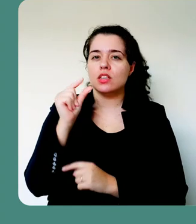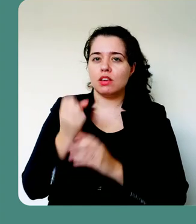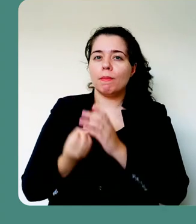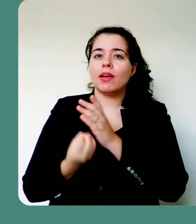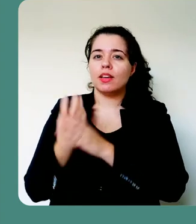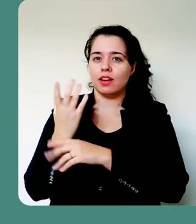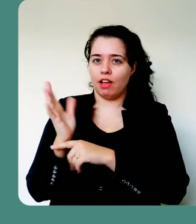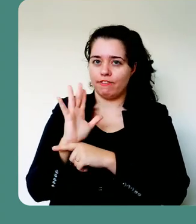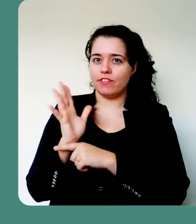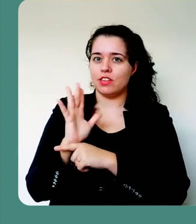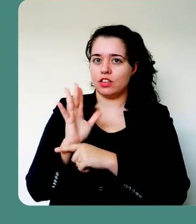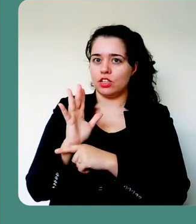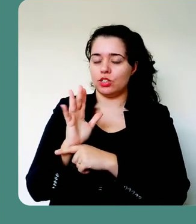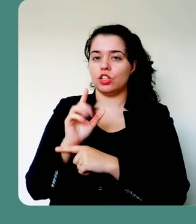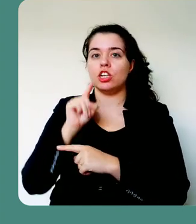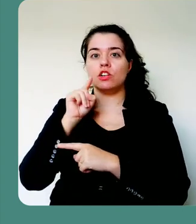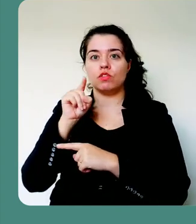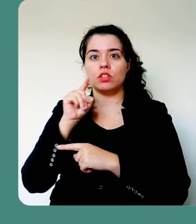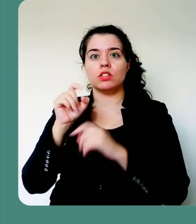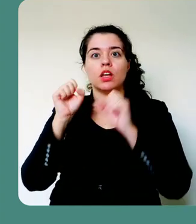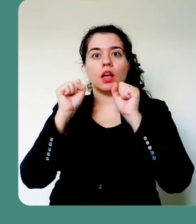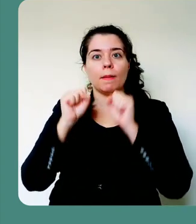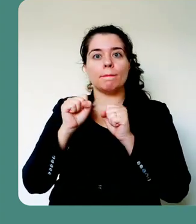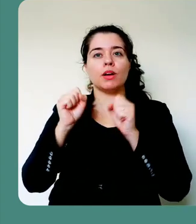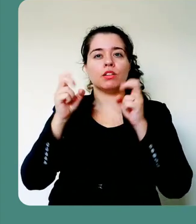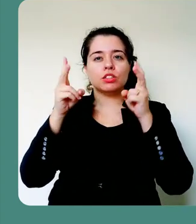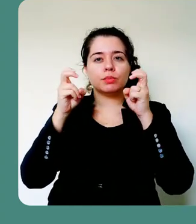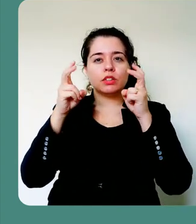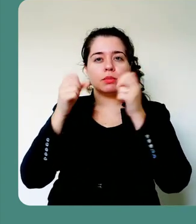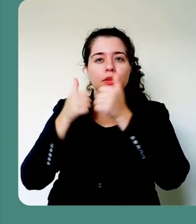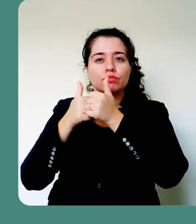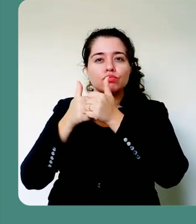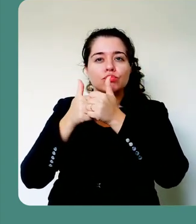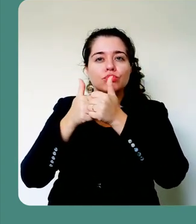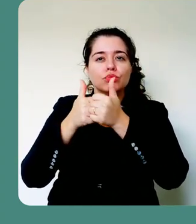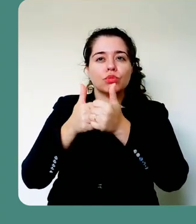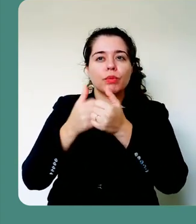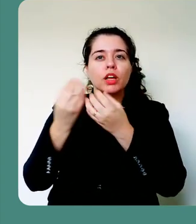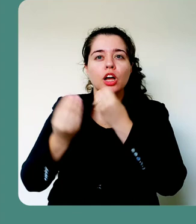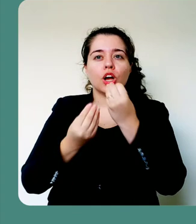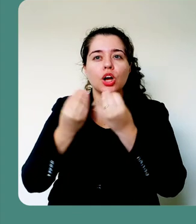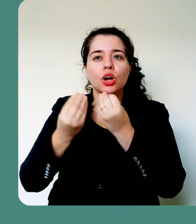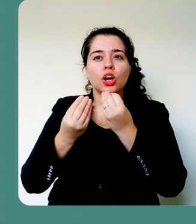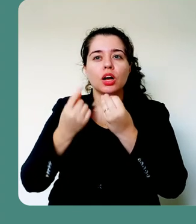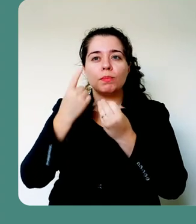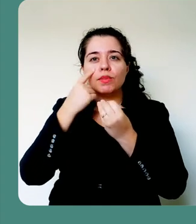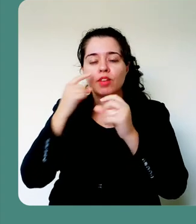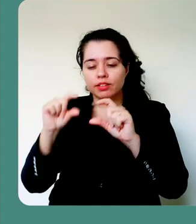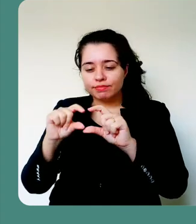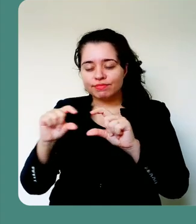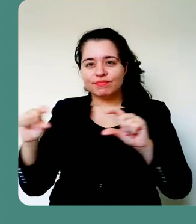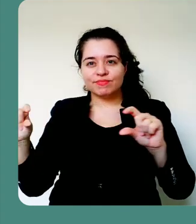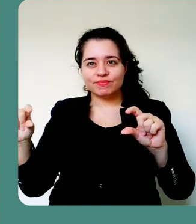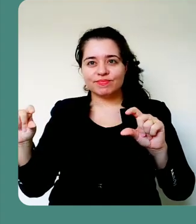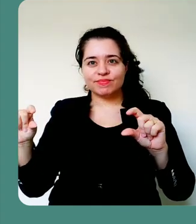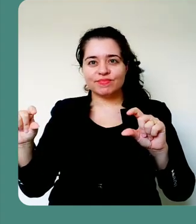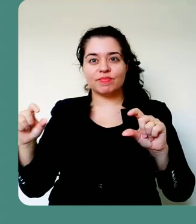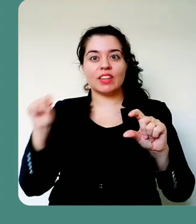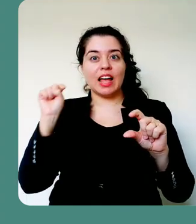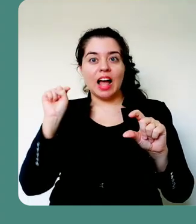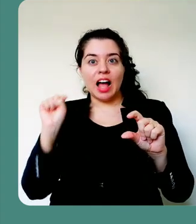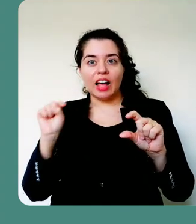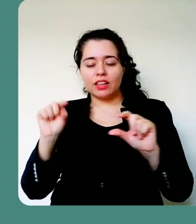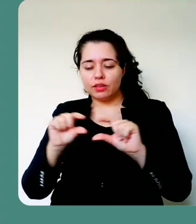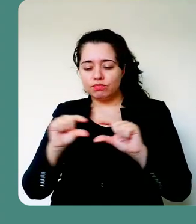acompanhar a criação do arquivo de vídeo aqui por essa barra inferior. Então, aqui eu vou conseguir enxergar a evolução da